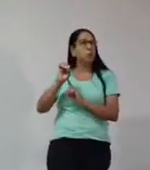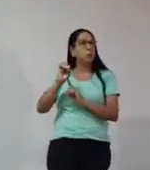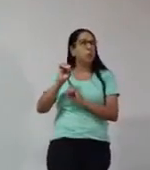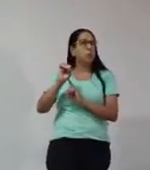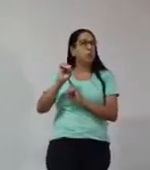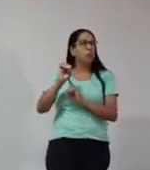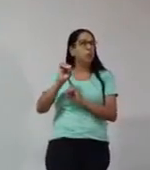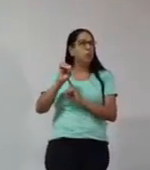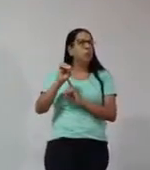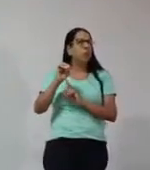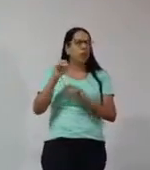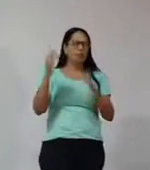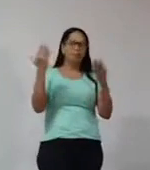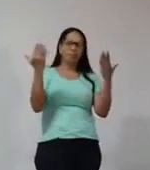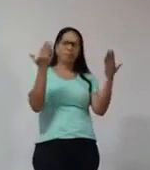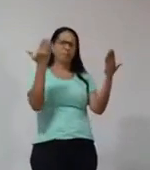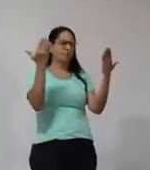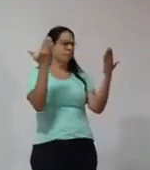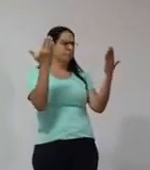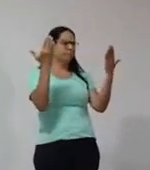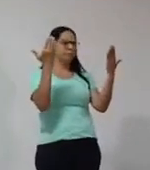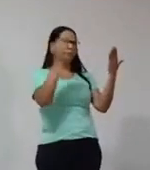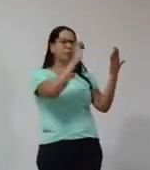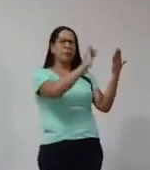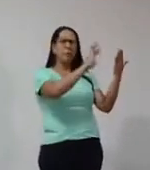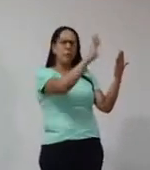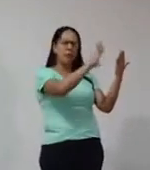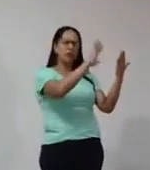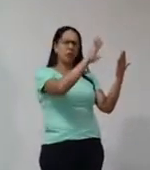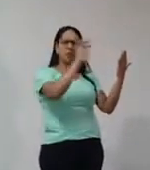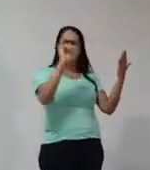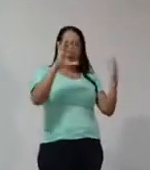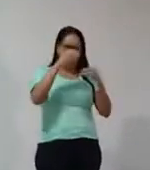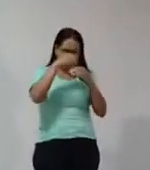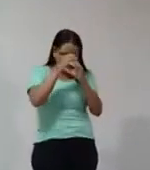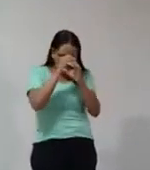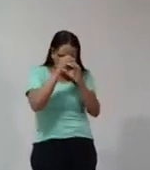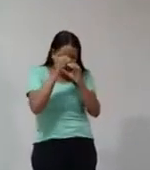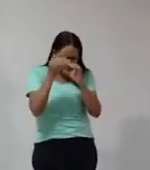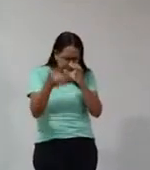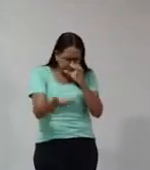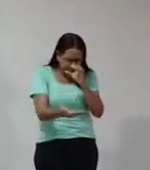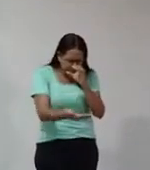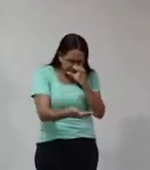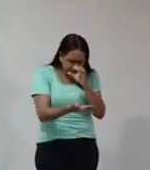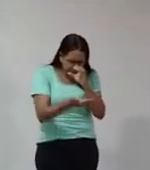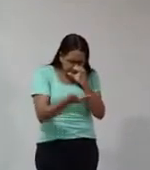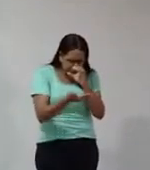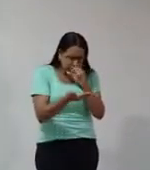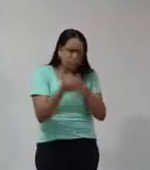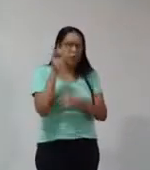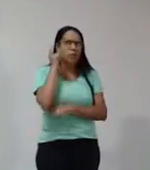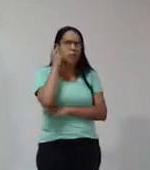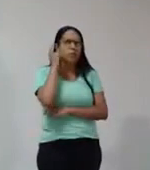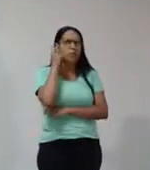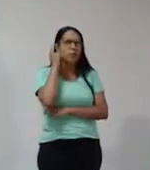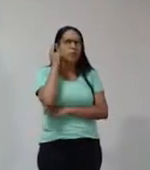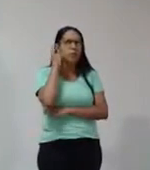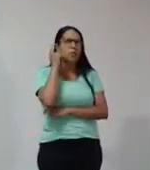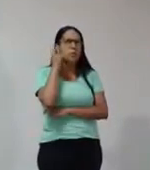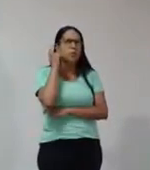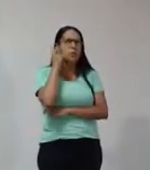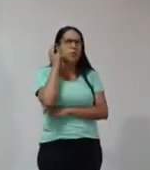algumas similaridades com aquelas imagens que, às vezes, a gente olha no microscópio. E aí comecei a... Fiquei.